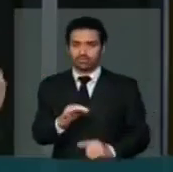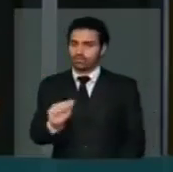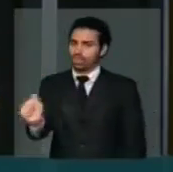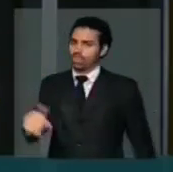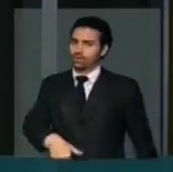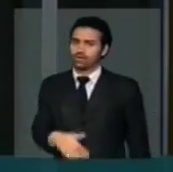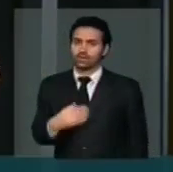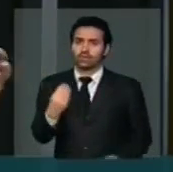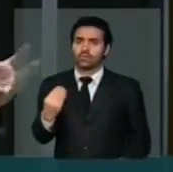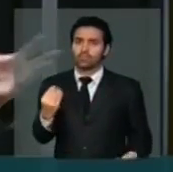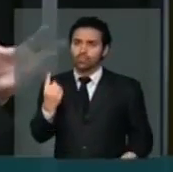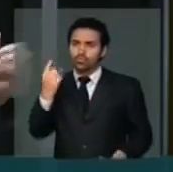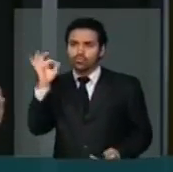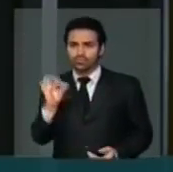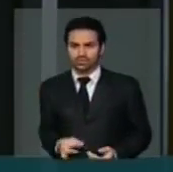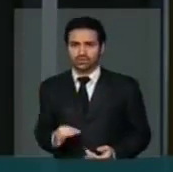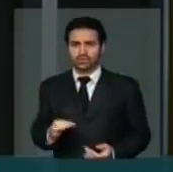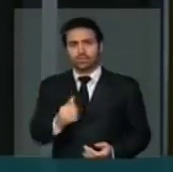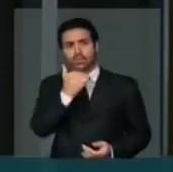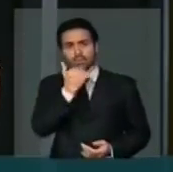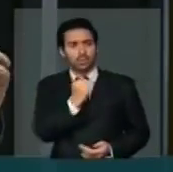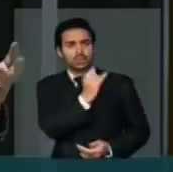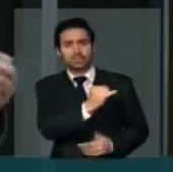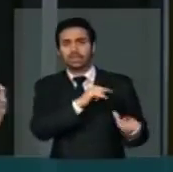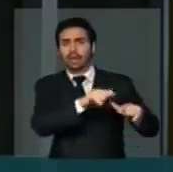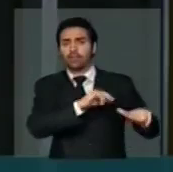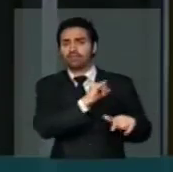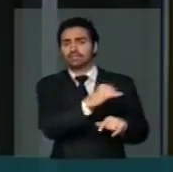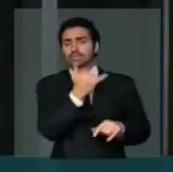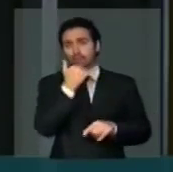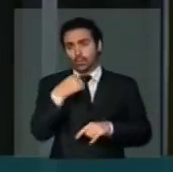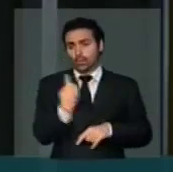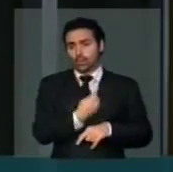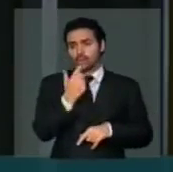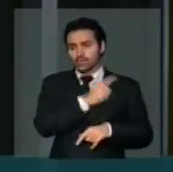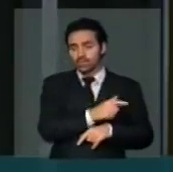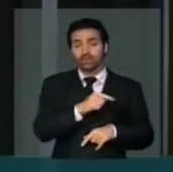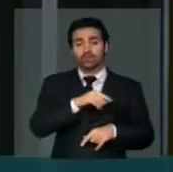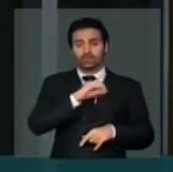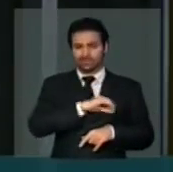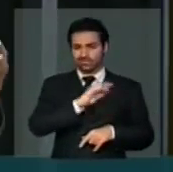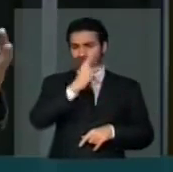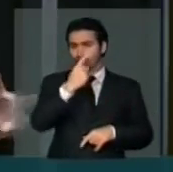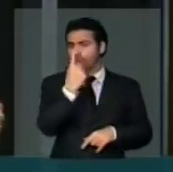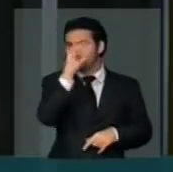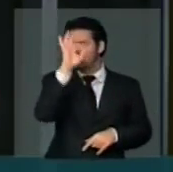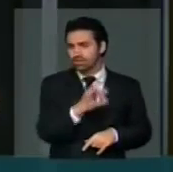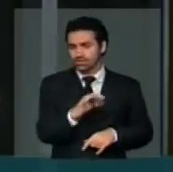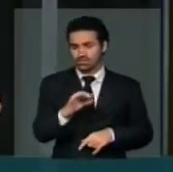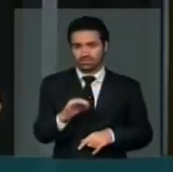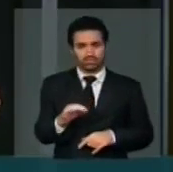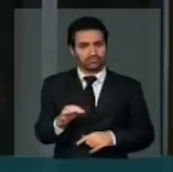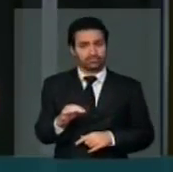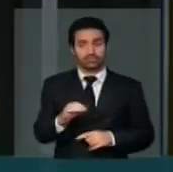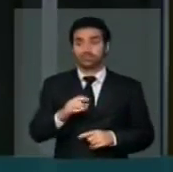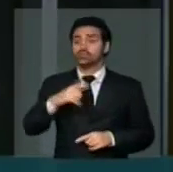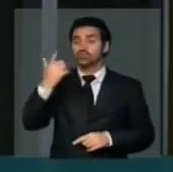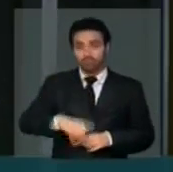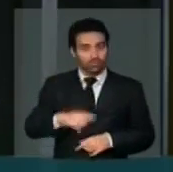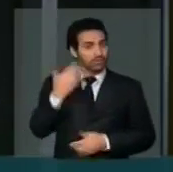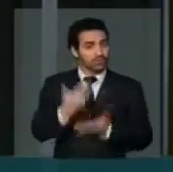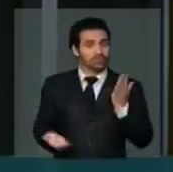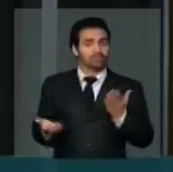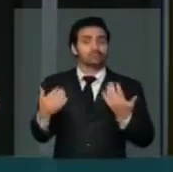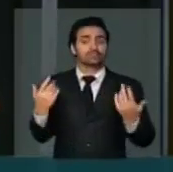mais uma vez, apresentar para a classe trabalhadora um reajuste do salário mínimo de 1% e, novamente, foi negado. Então, fica